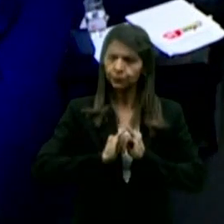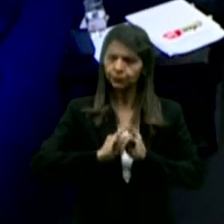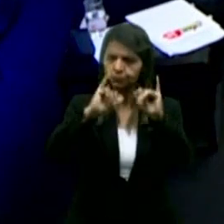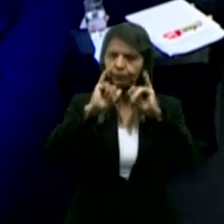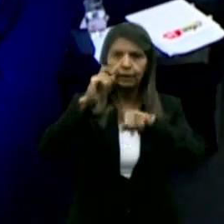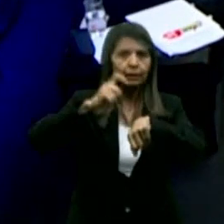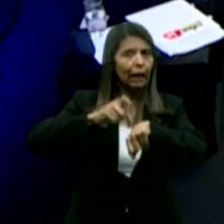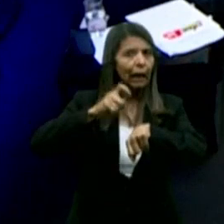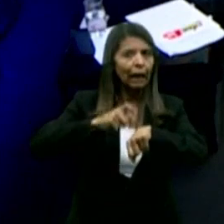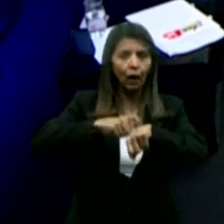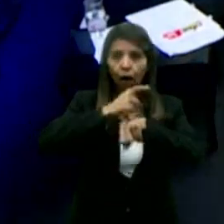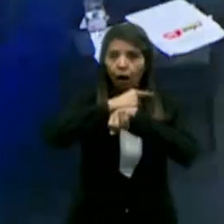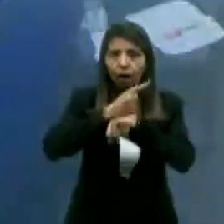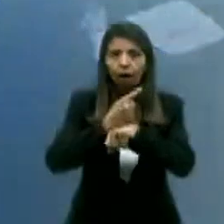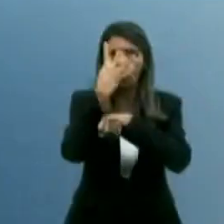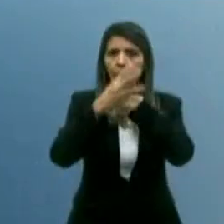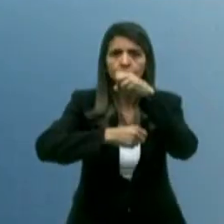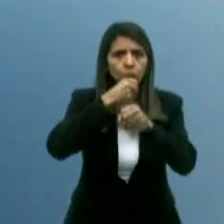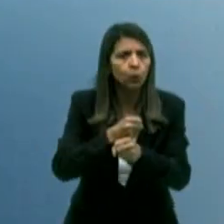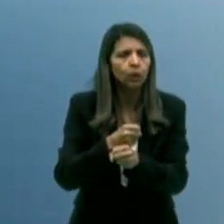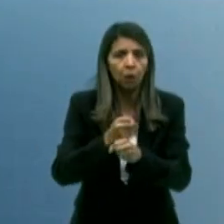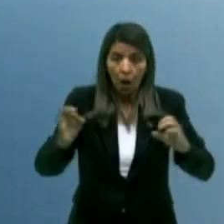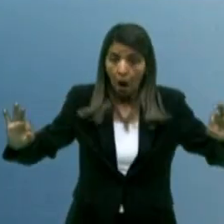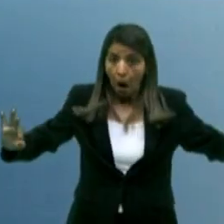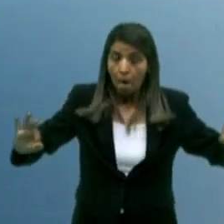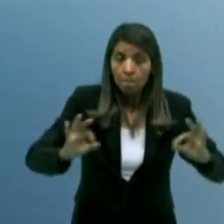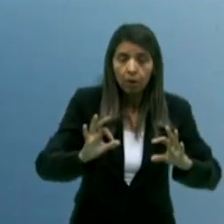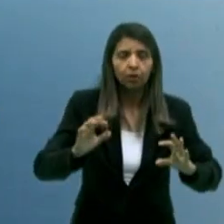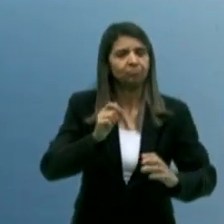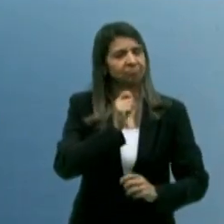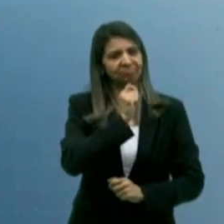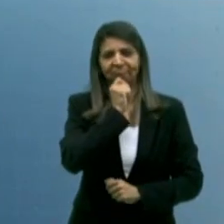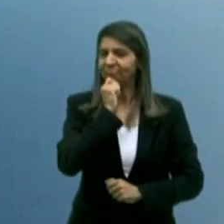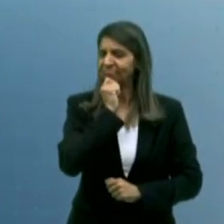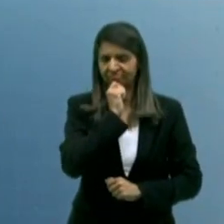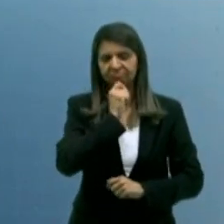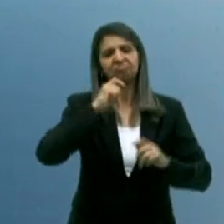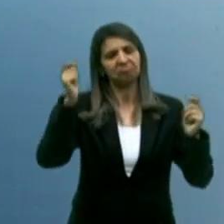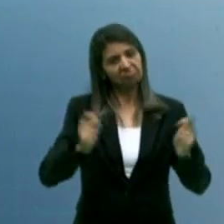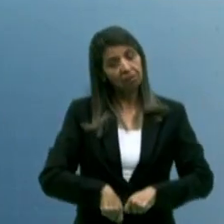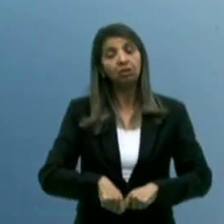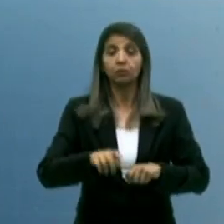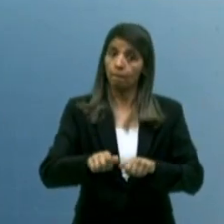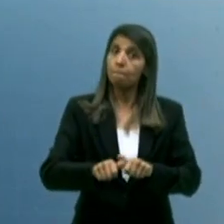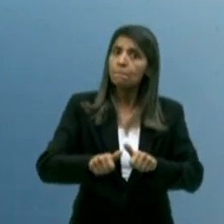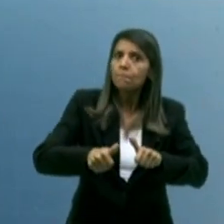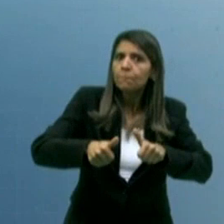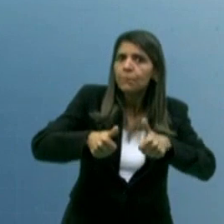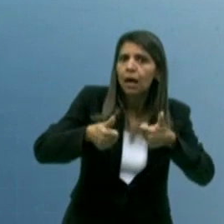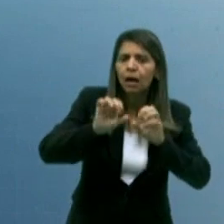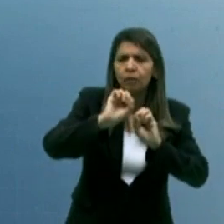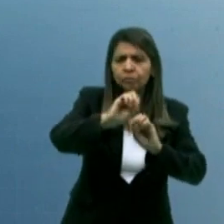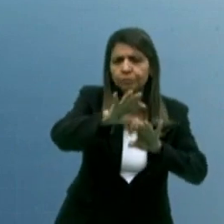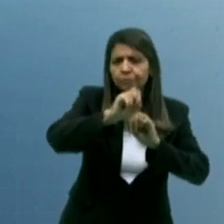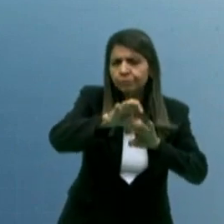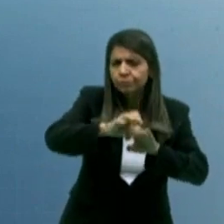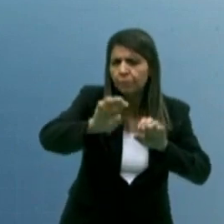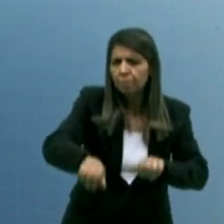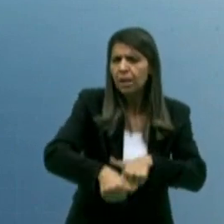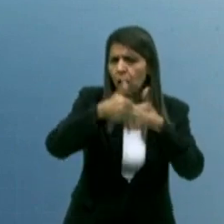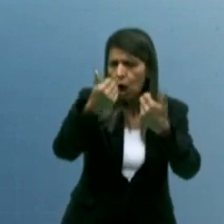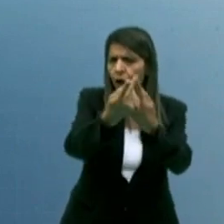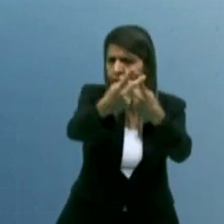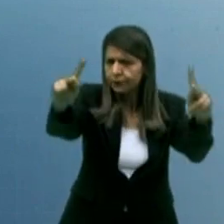fazer tudo em quatro anos, mas eu lhe garanto que oferecer uma educação melhor para o seu filho, para a sua filha, para que ele possa construir uma história